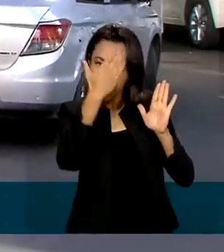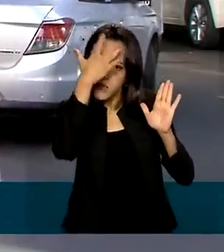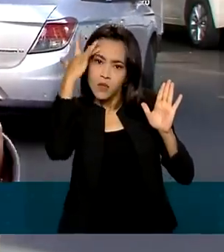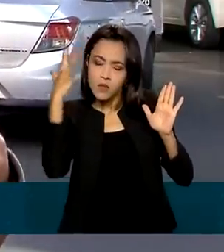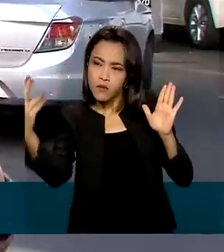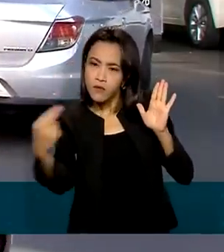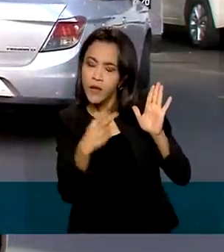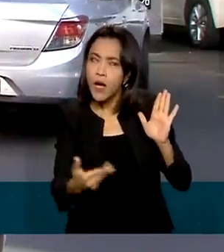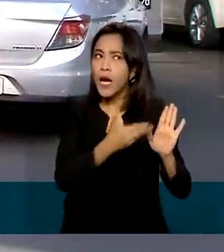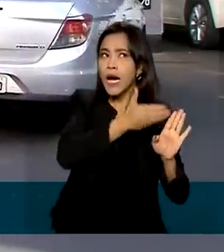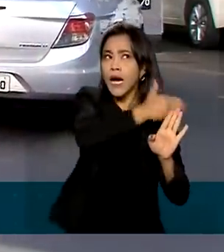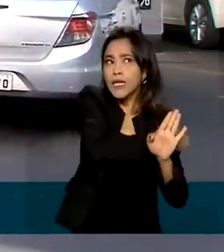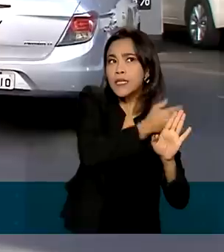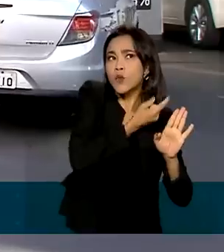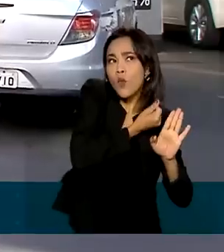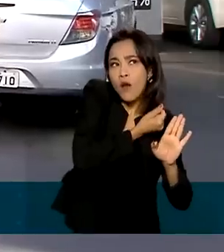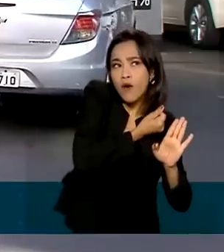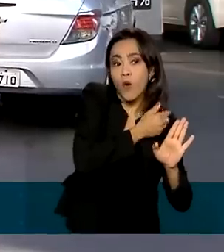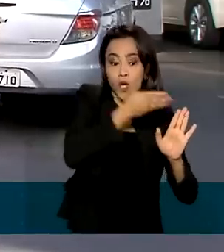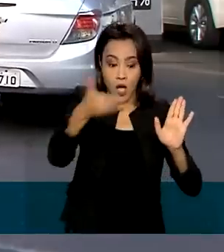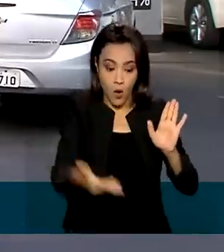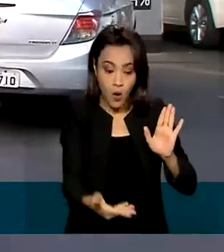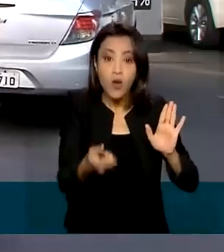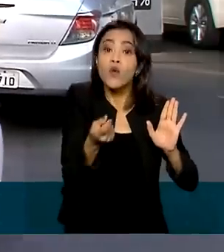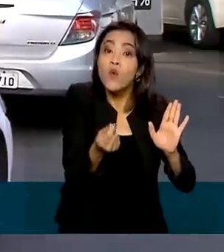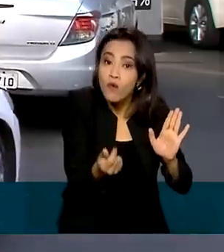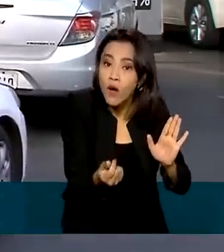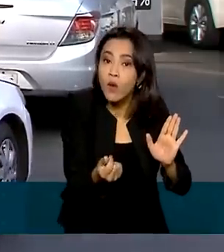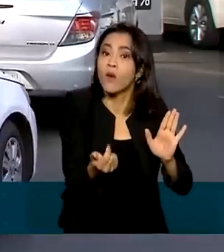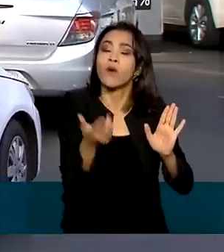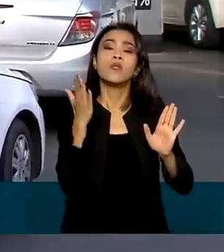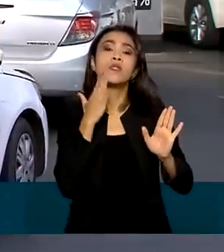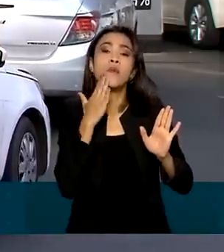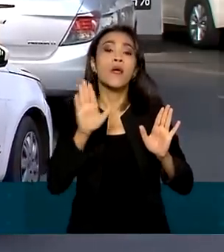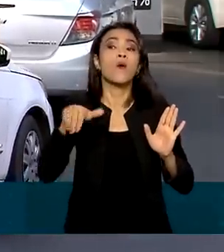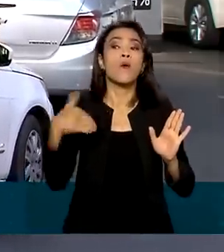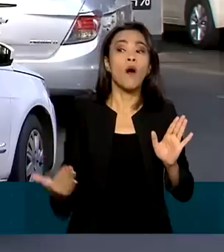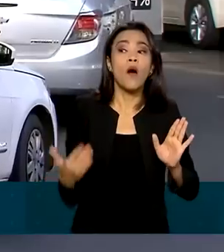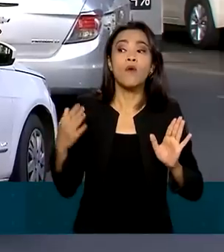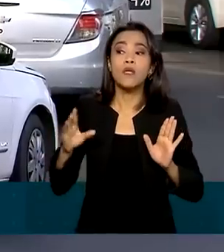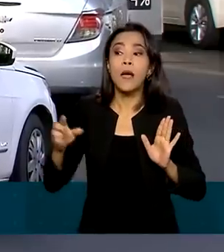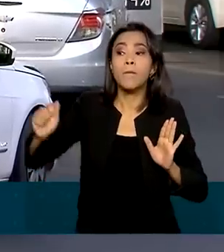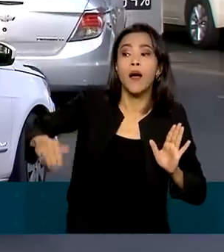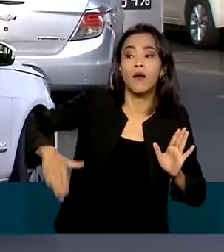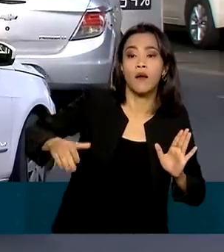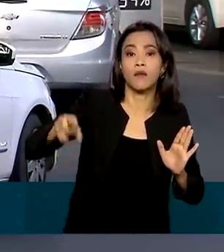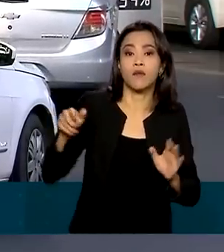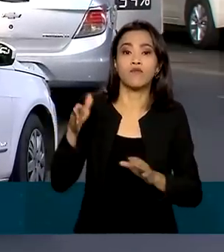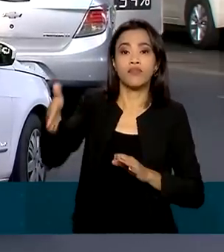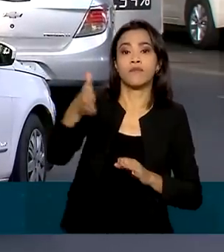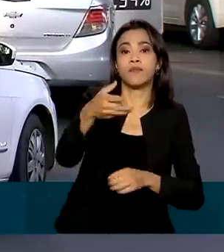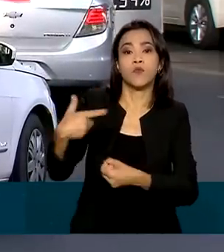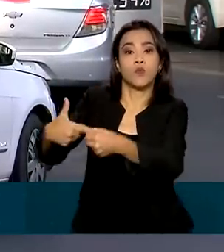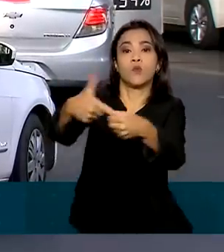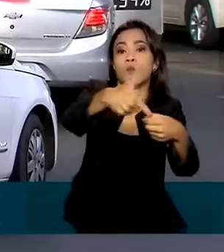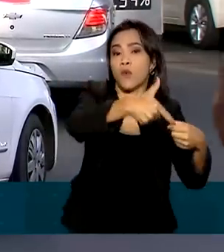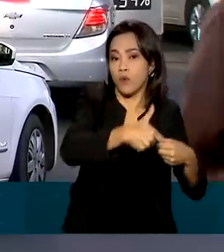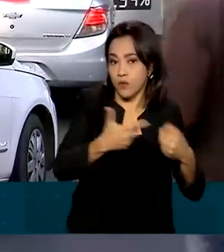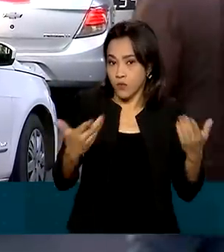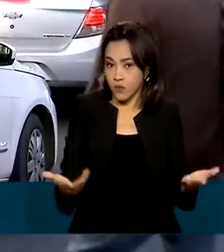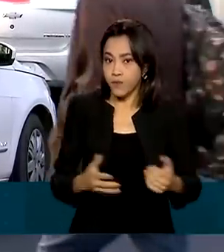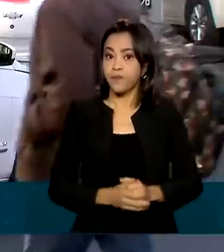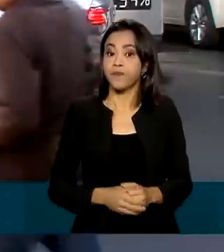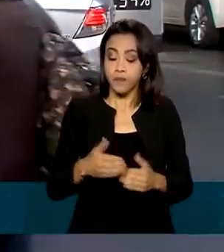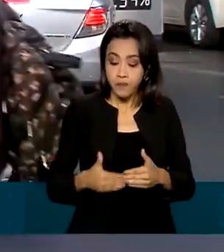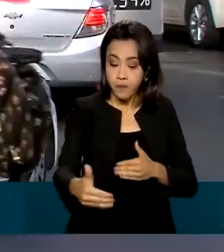de quanto era cobrado antes e quanto é cobrado agora e também saber quais os postos estão cobrando mais barato. Inclusive, na terça-feira, vai ter